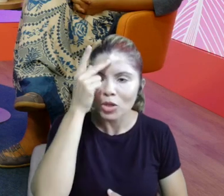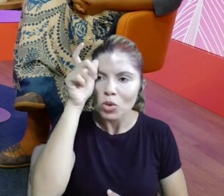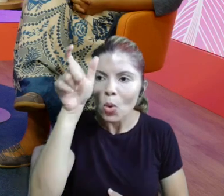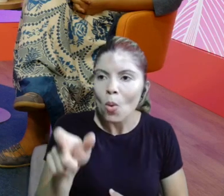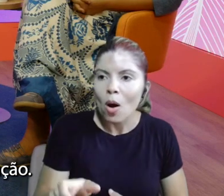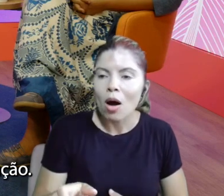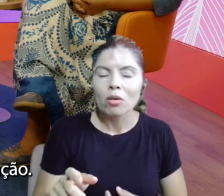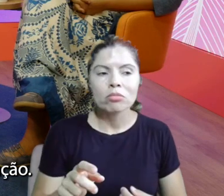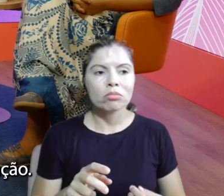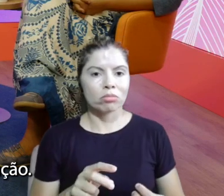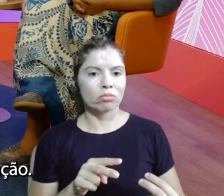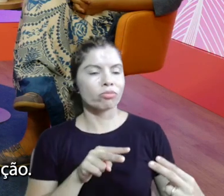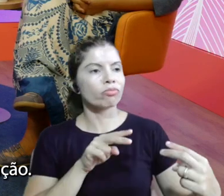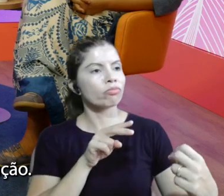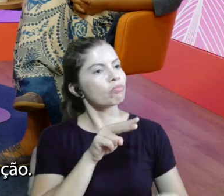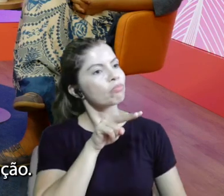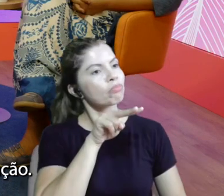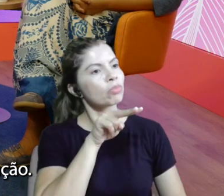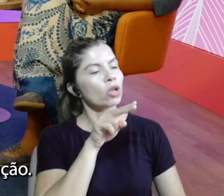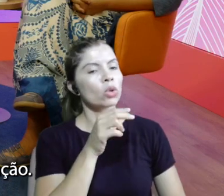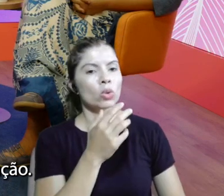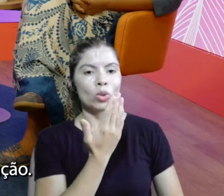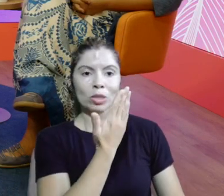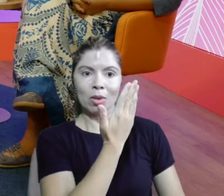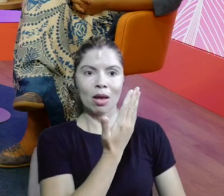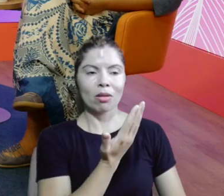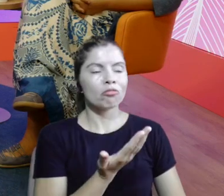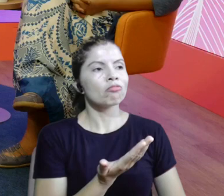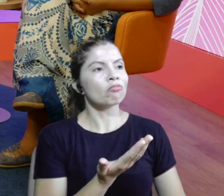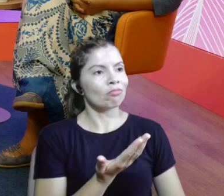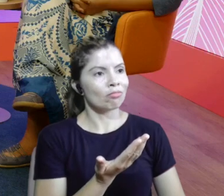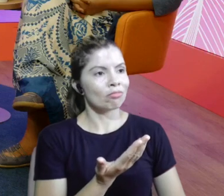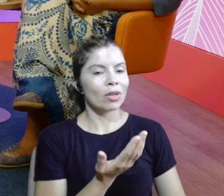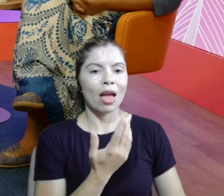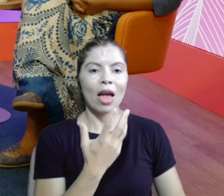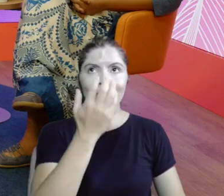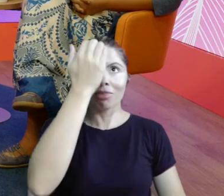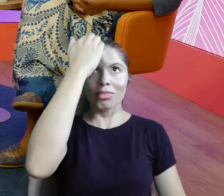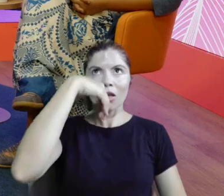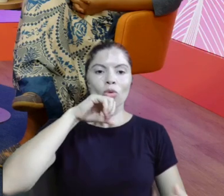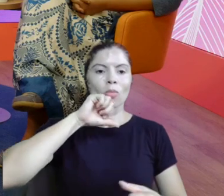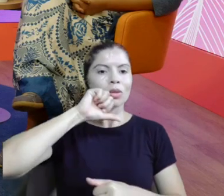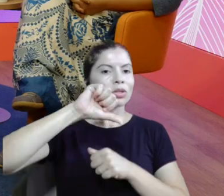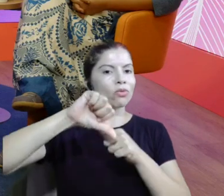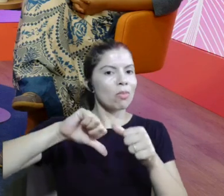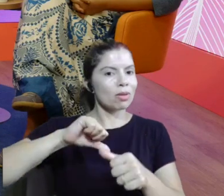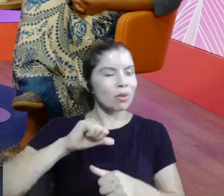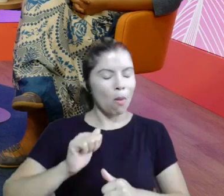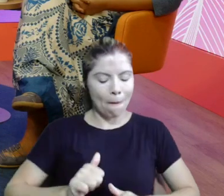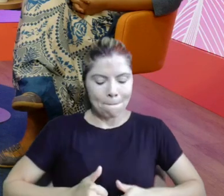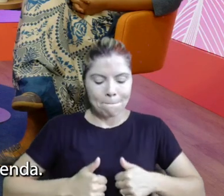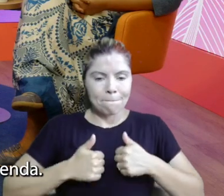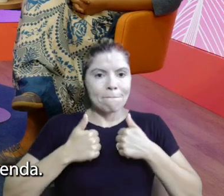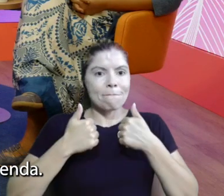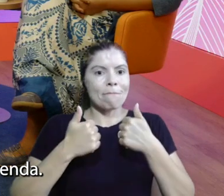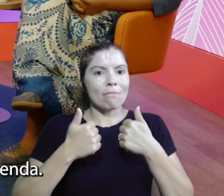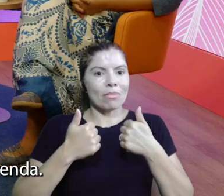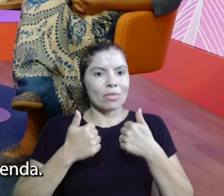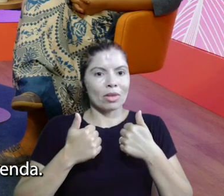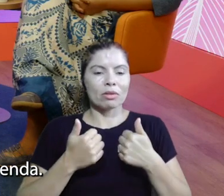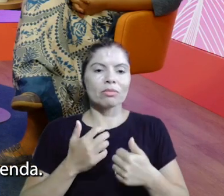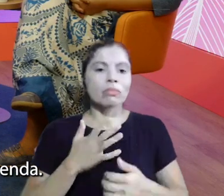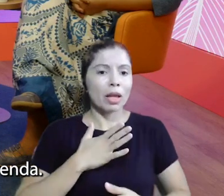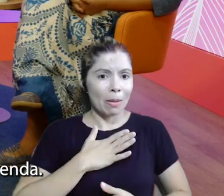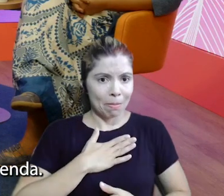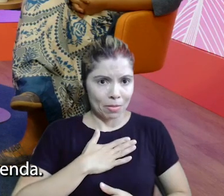a pessoa que você é. Então assim, existe toda essa transformação. E eu levo a vestida de saia com muita responsabilidade. Porque